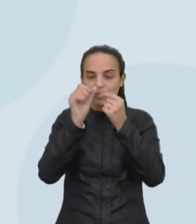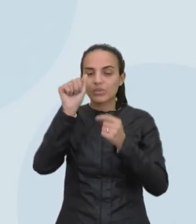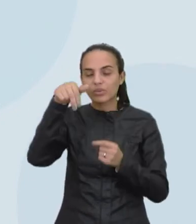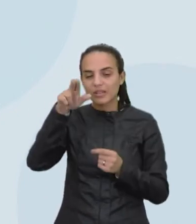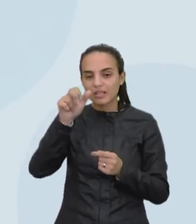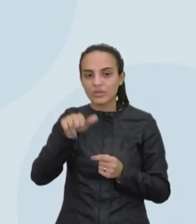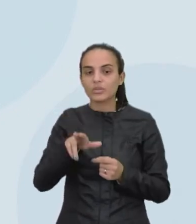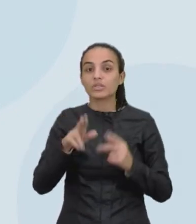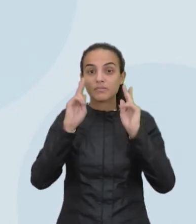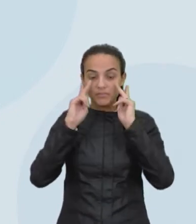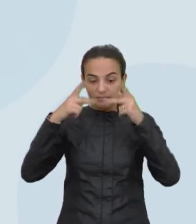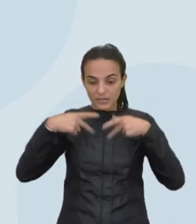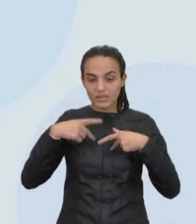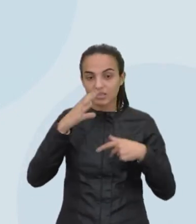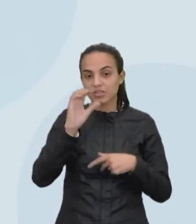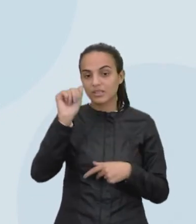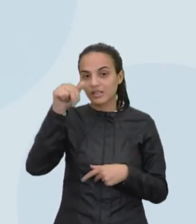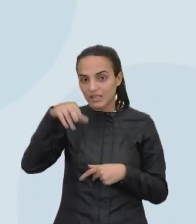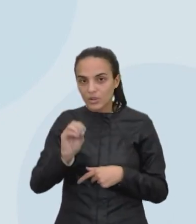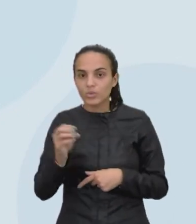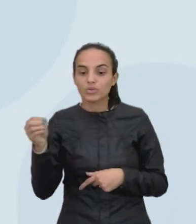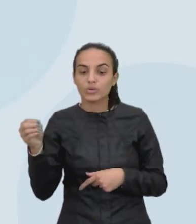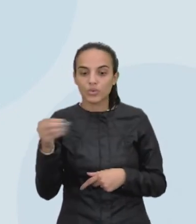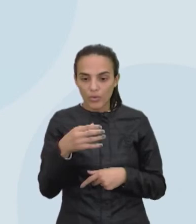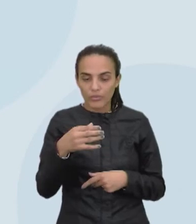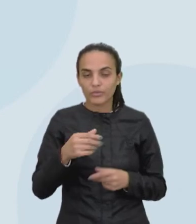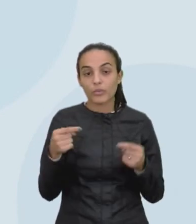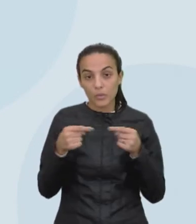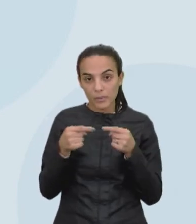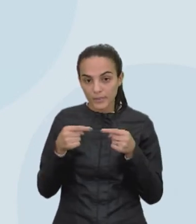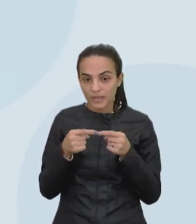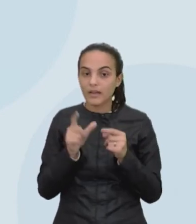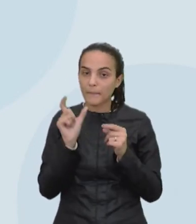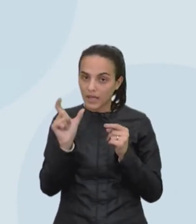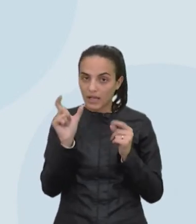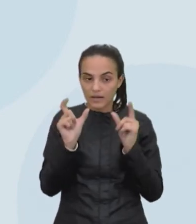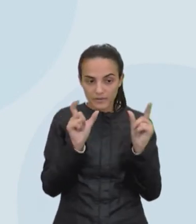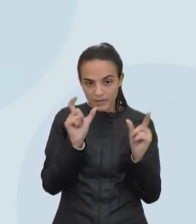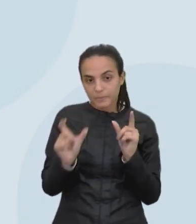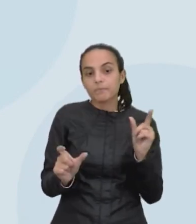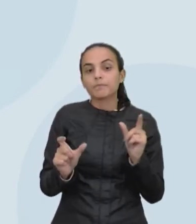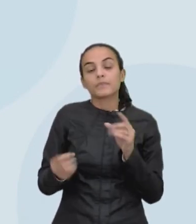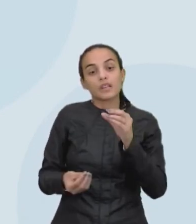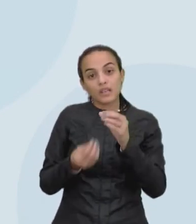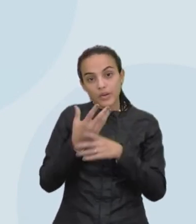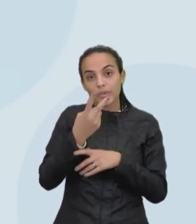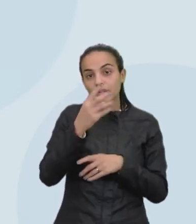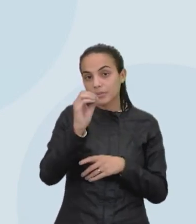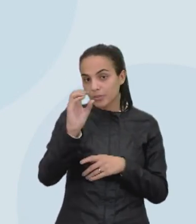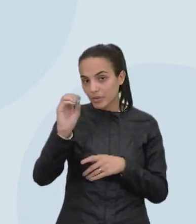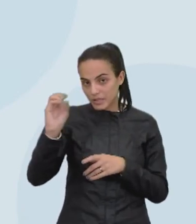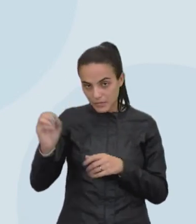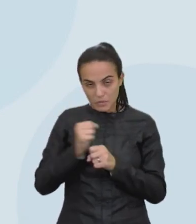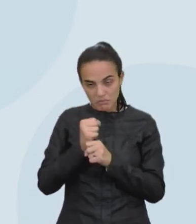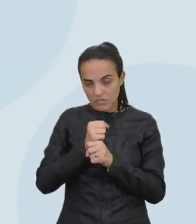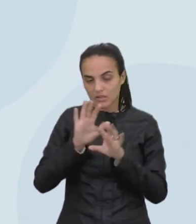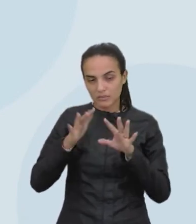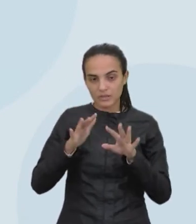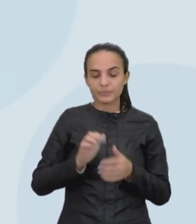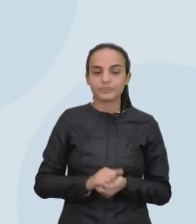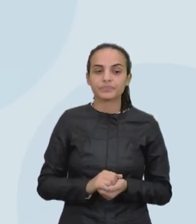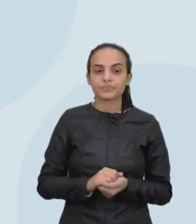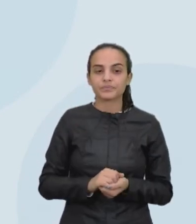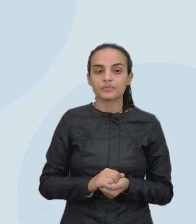de humano, e cainos, de novo. Esse termo surgiu em 2000, né, nos anos 2000, com